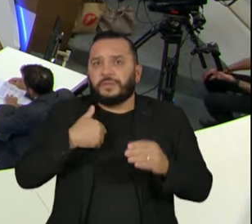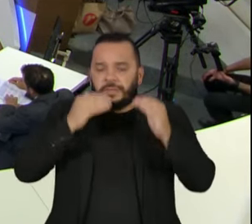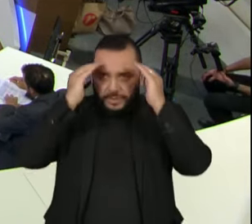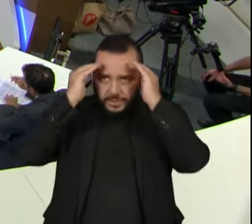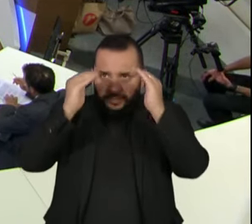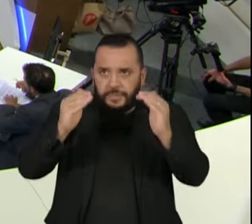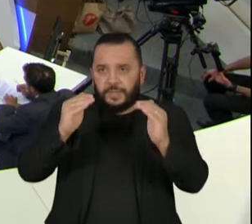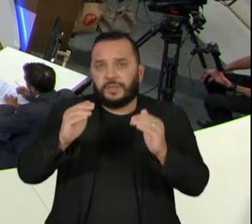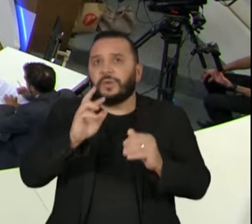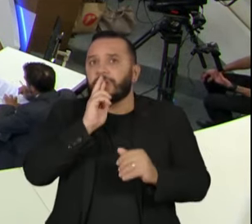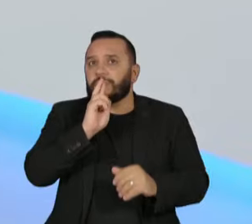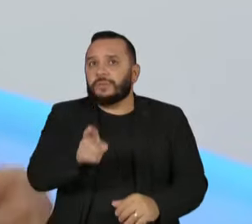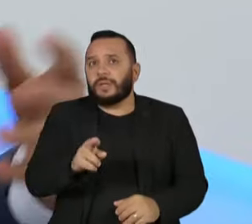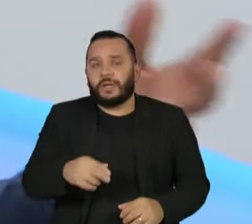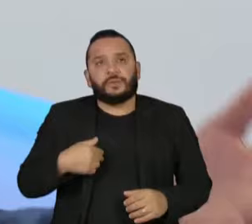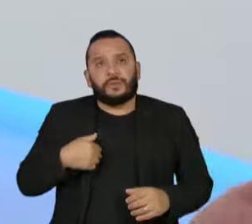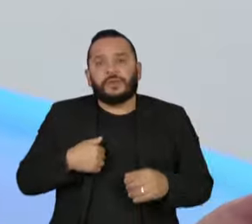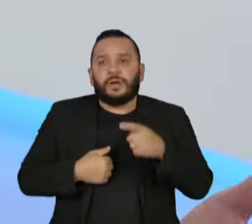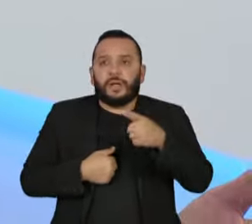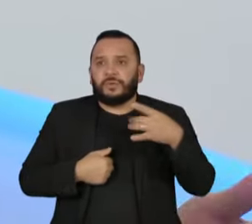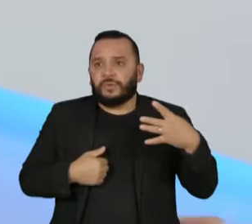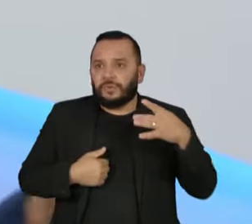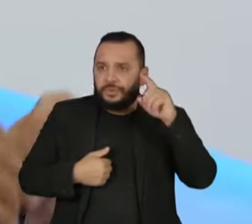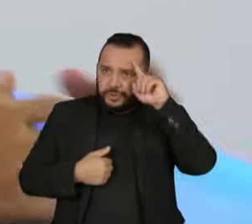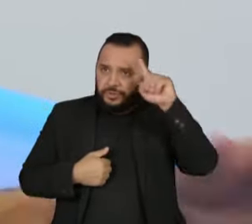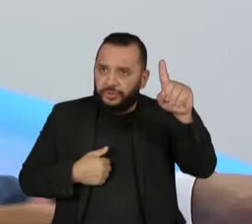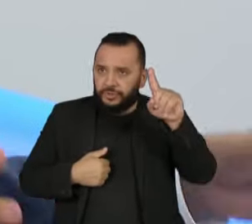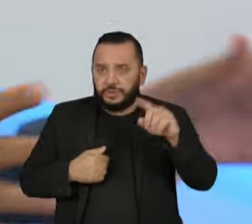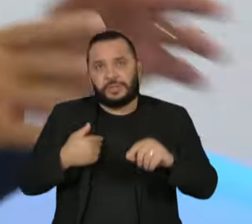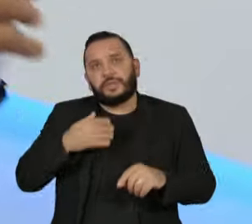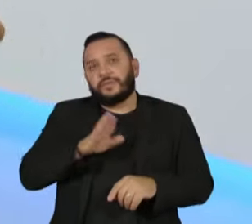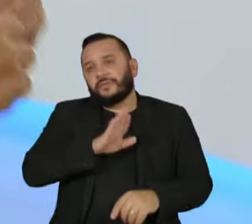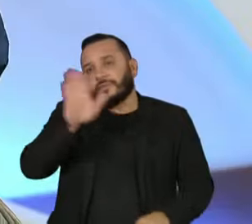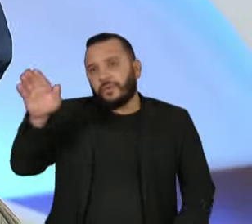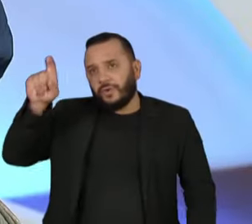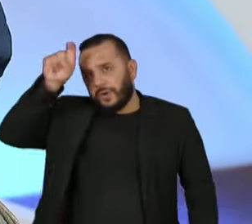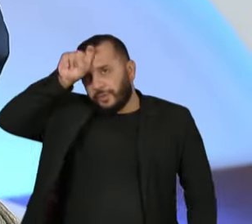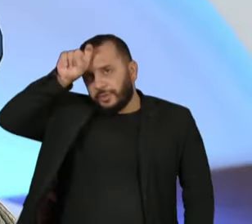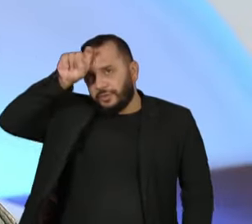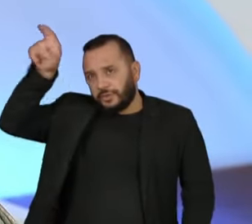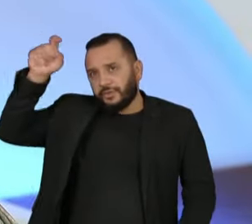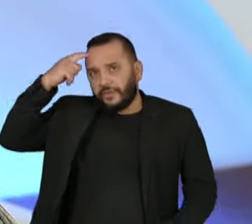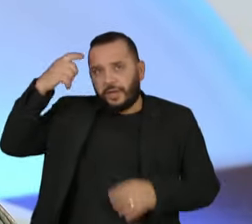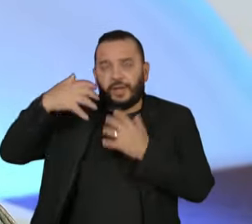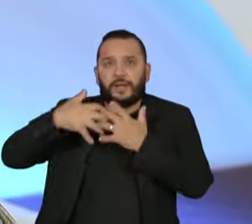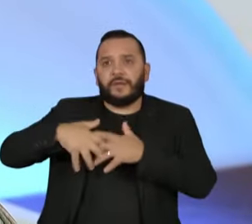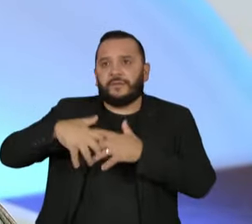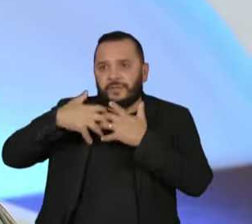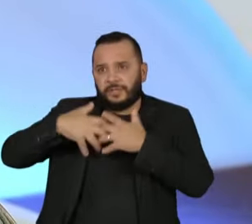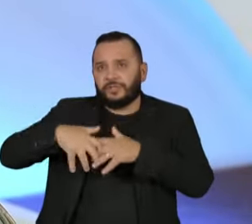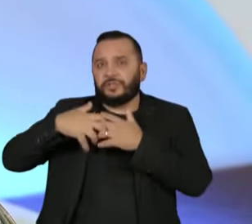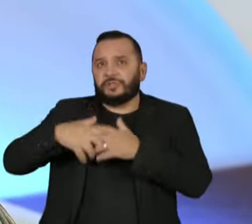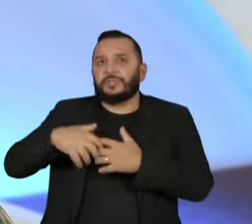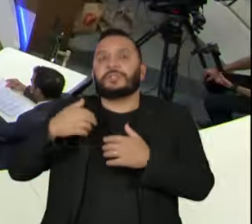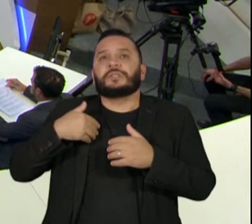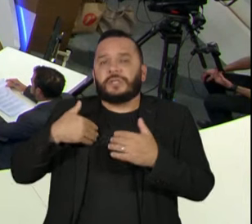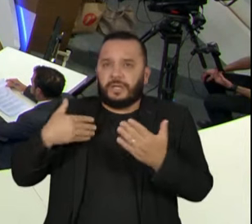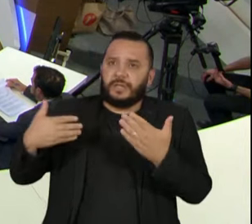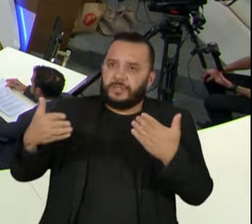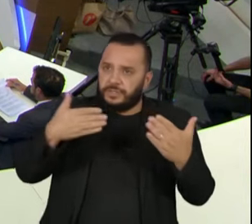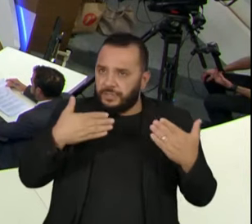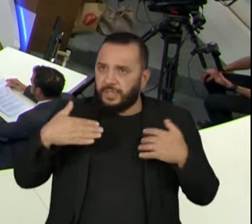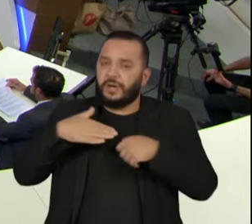resultados. Está com 14 dias de eleito, ele foi para o Egito, certamente vai refletir bastante, tem dialogado, tem